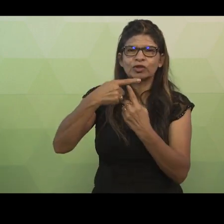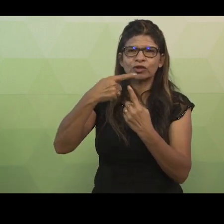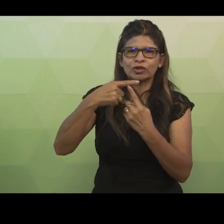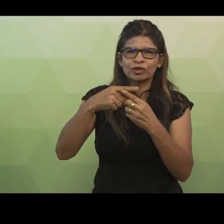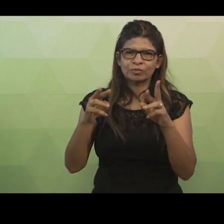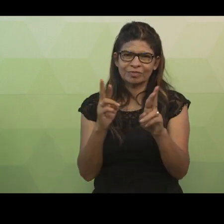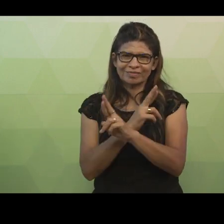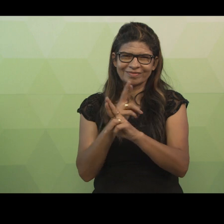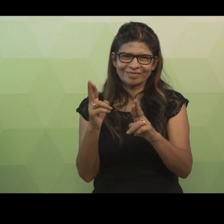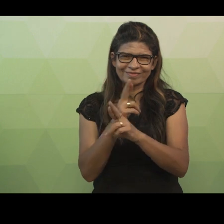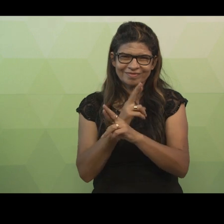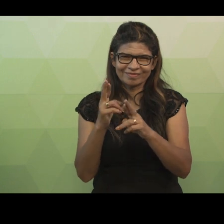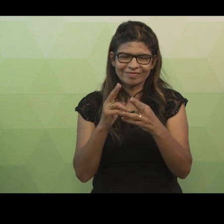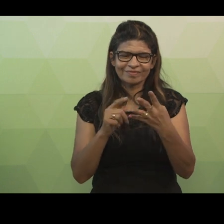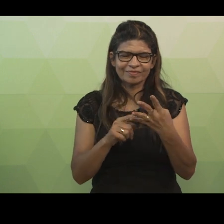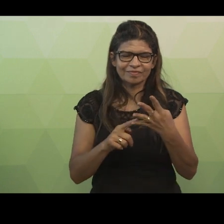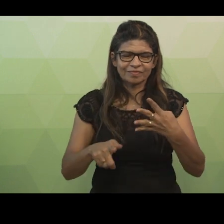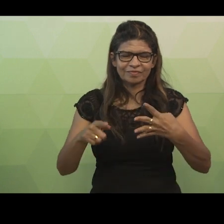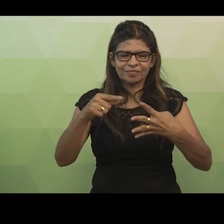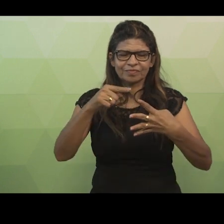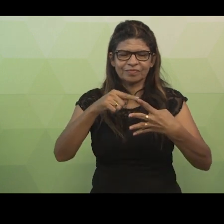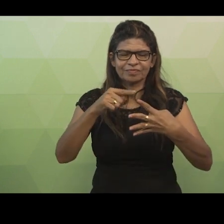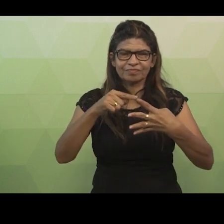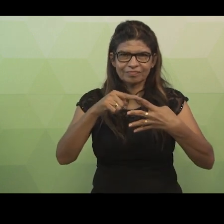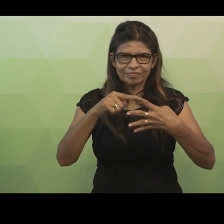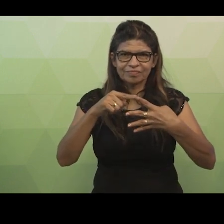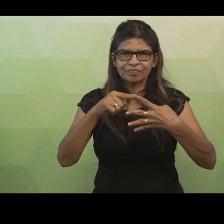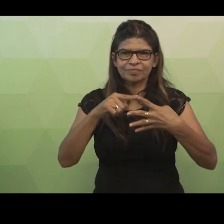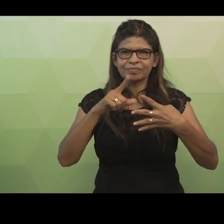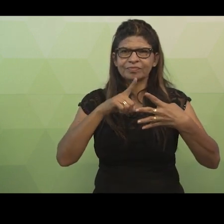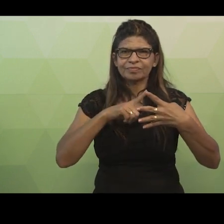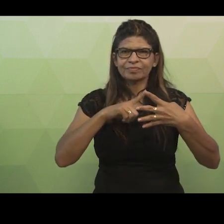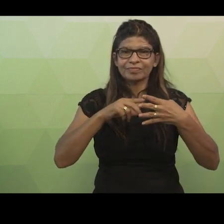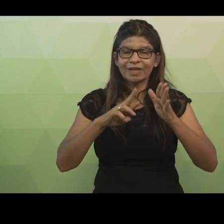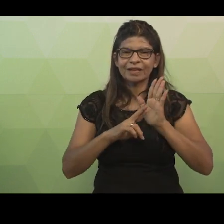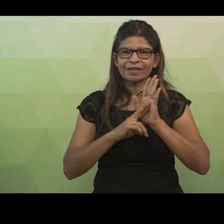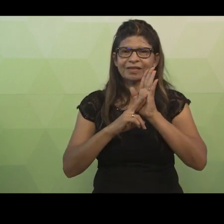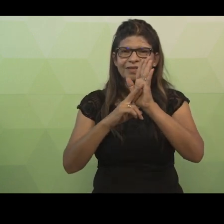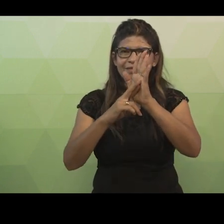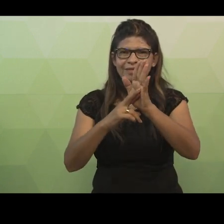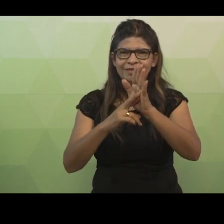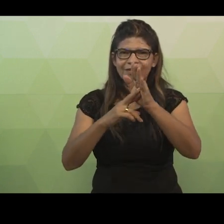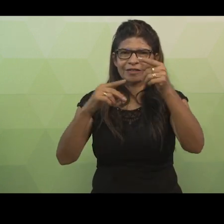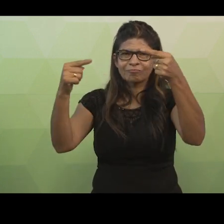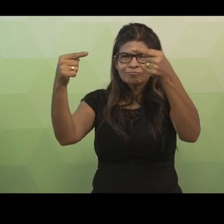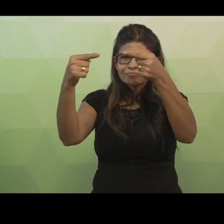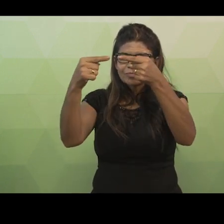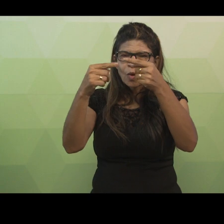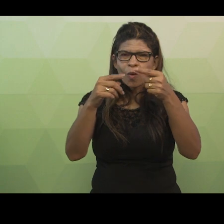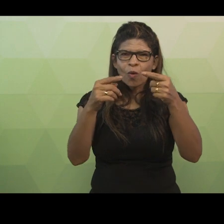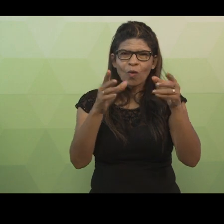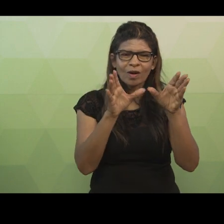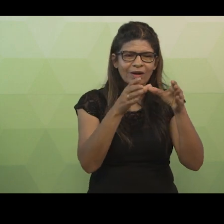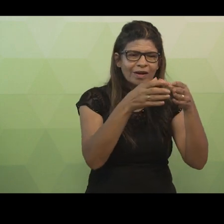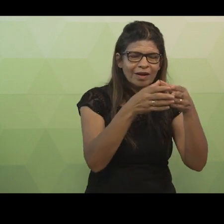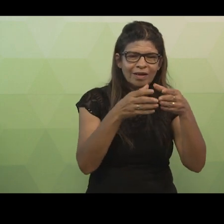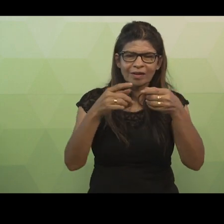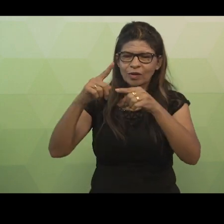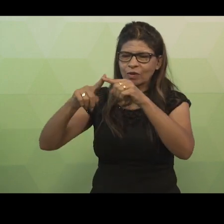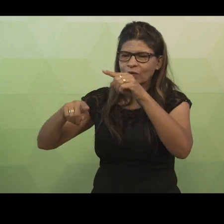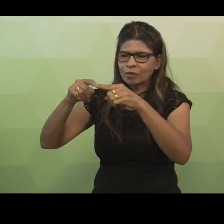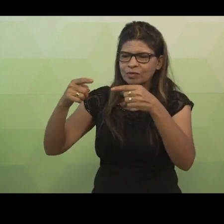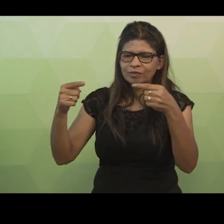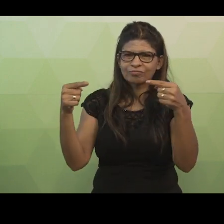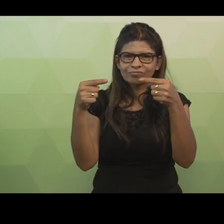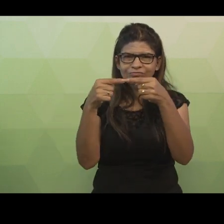No relacionamento por associação, temos a representação da ligação entre os objetos de classes, conforme